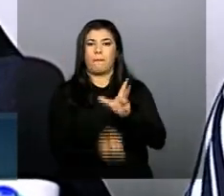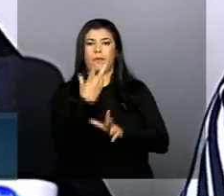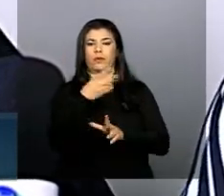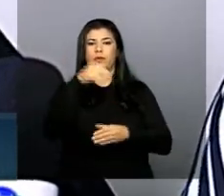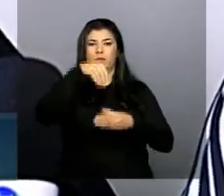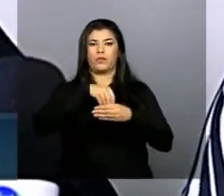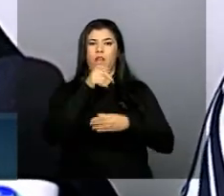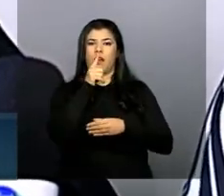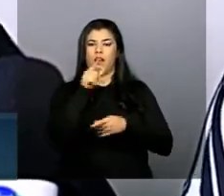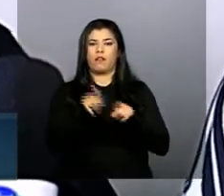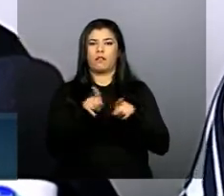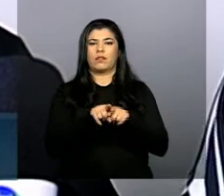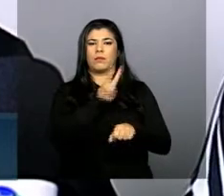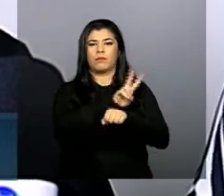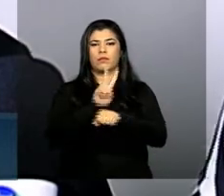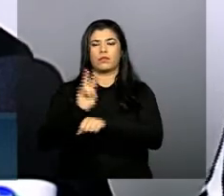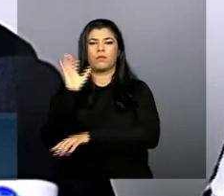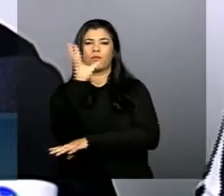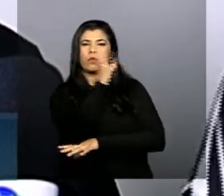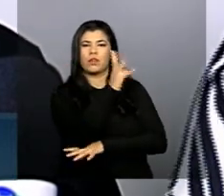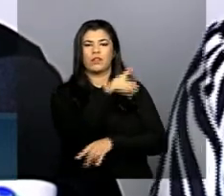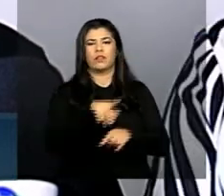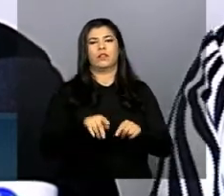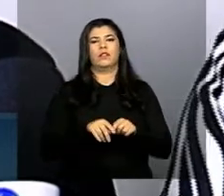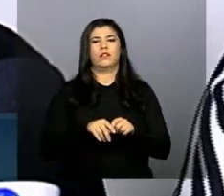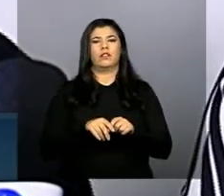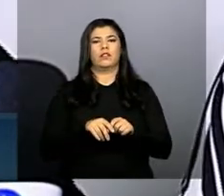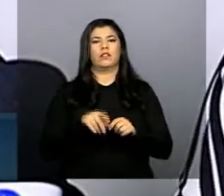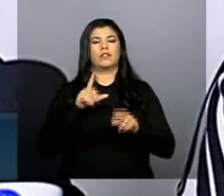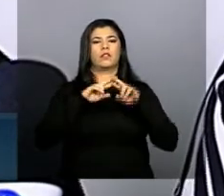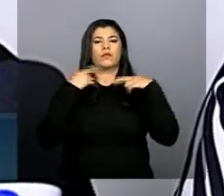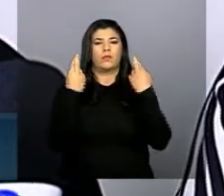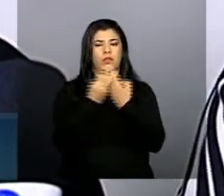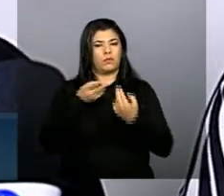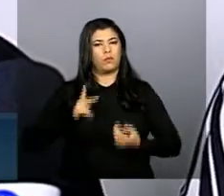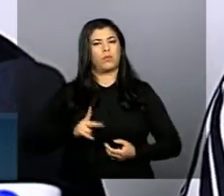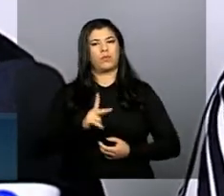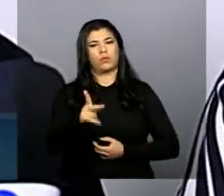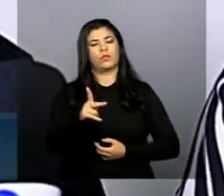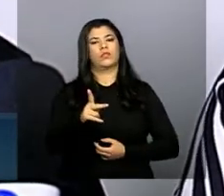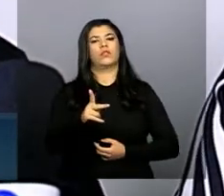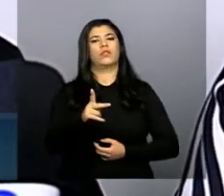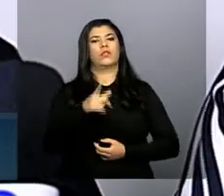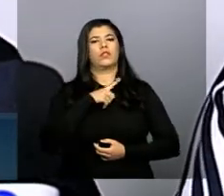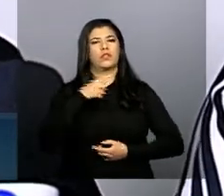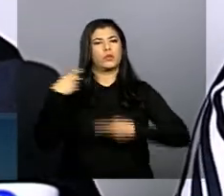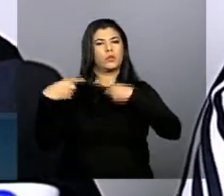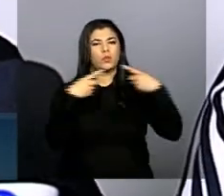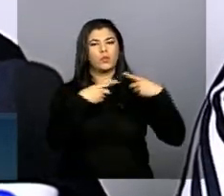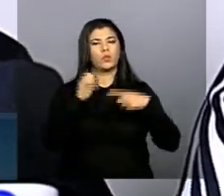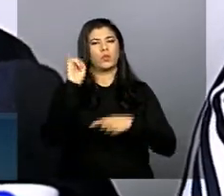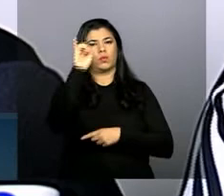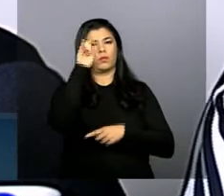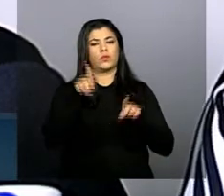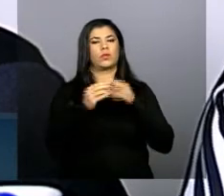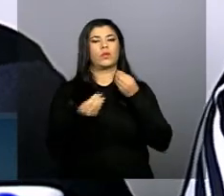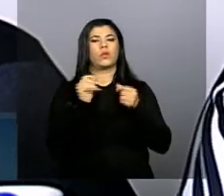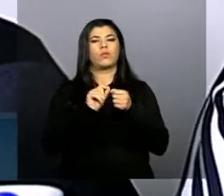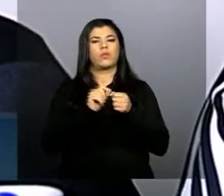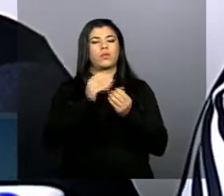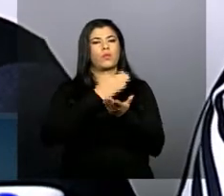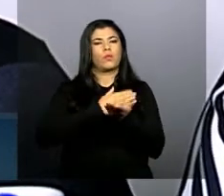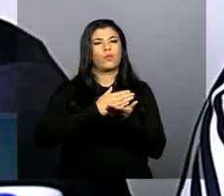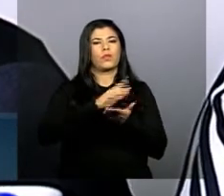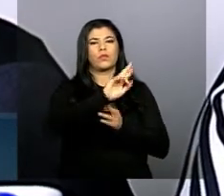para o incremento de produtividade e a proteção das florestas então a reunião segue, há um debate ali muito interessante sobre iniciativas